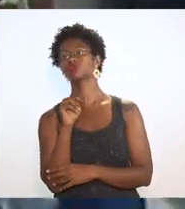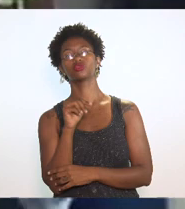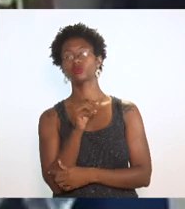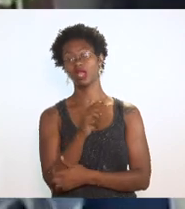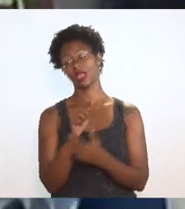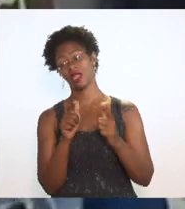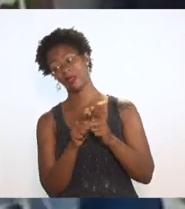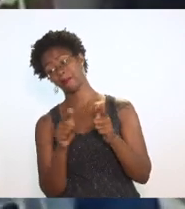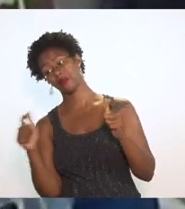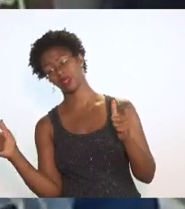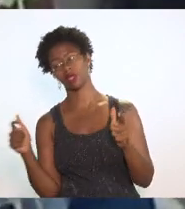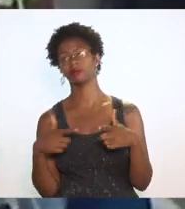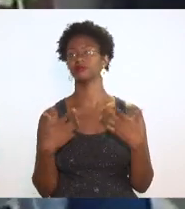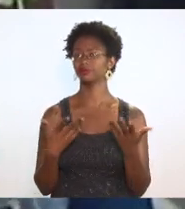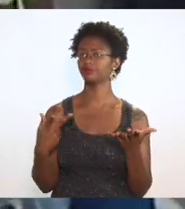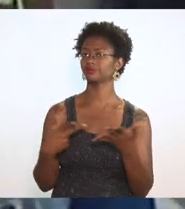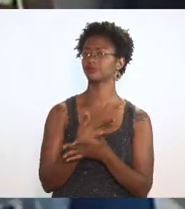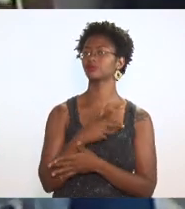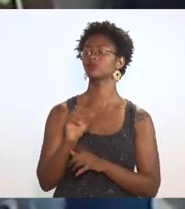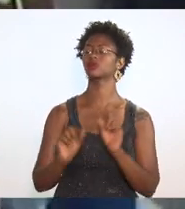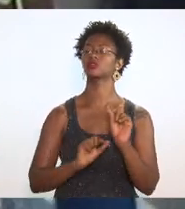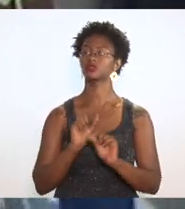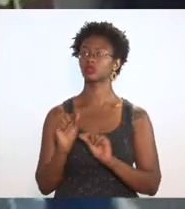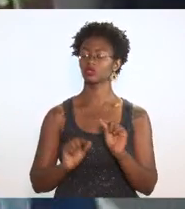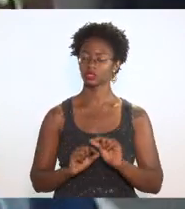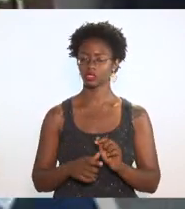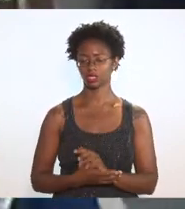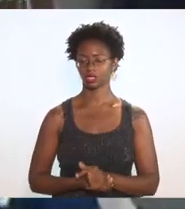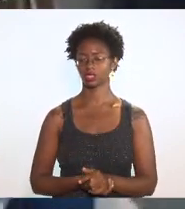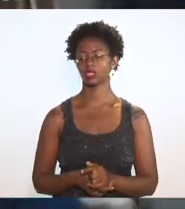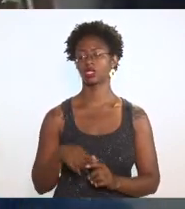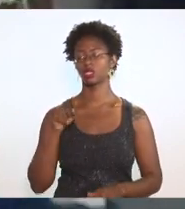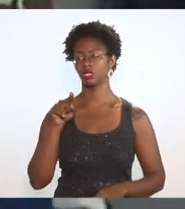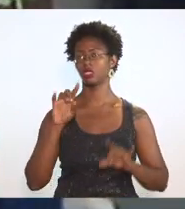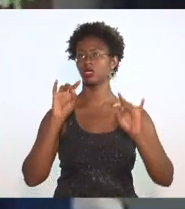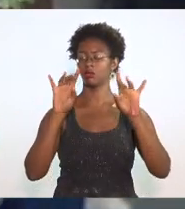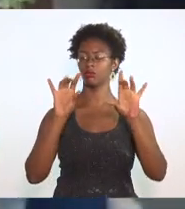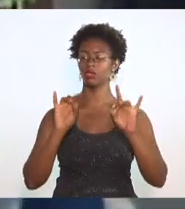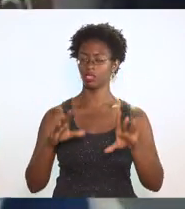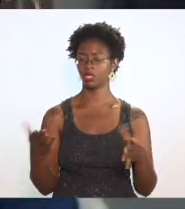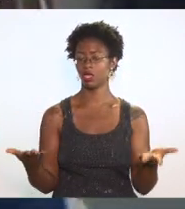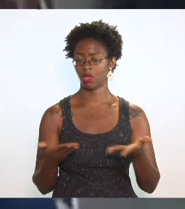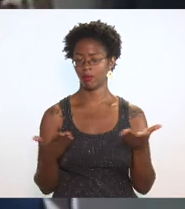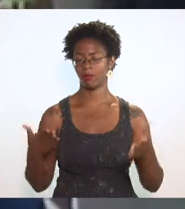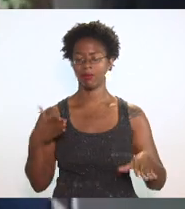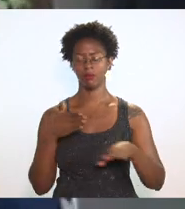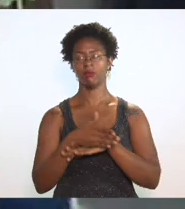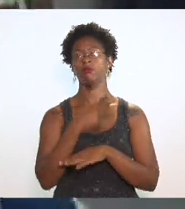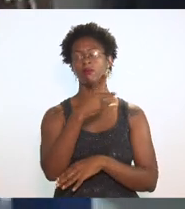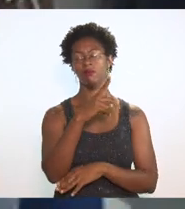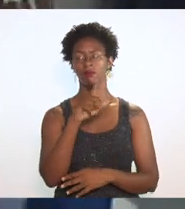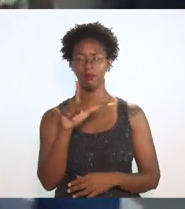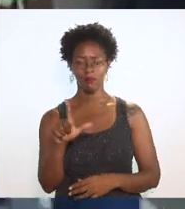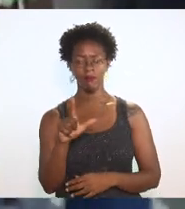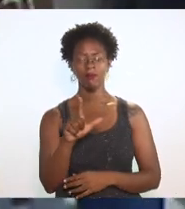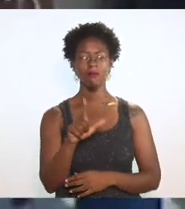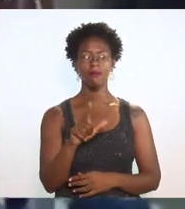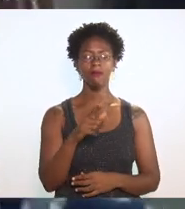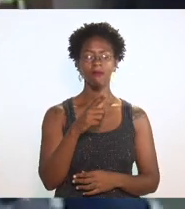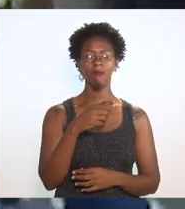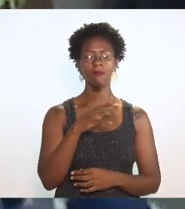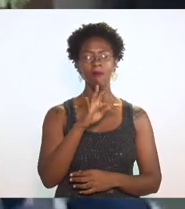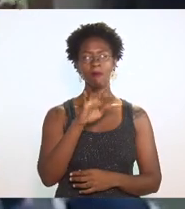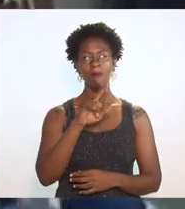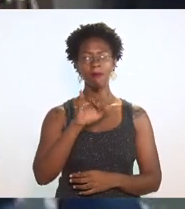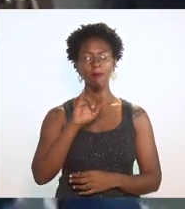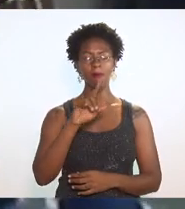o que acontece é que nesse caso específico e agora já entrando no projeto de lei do trigo